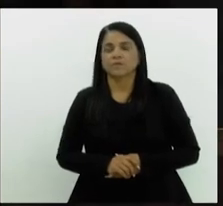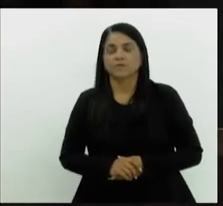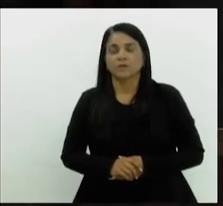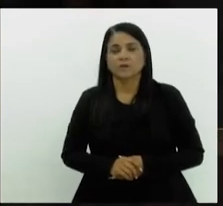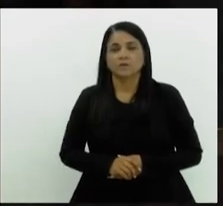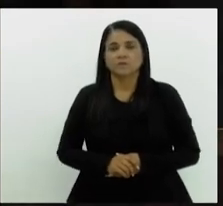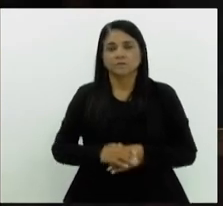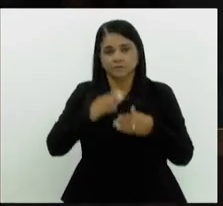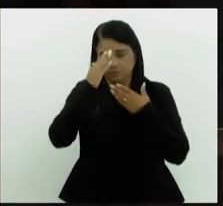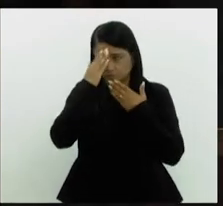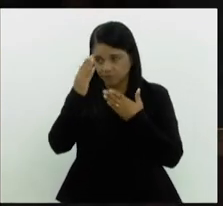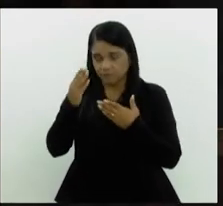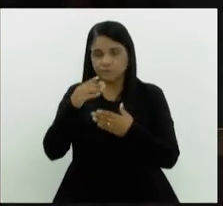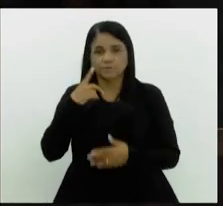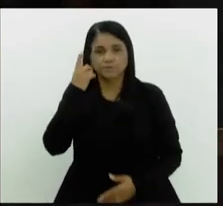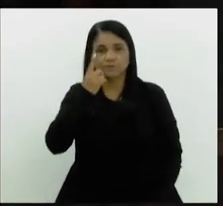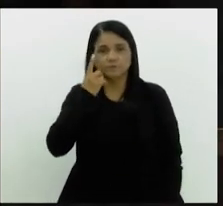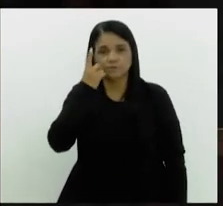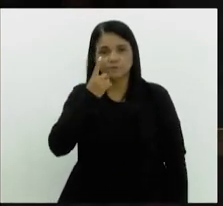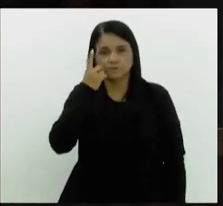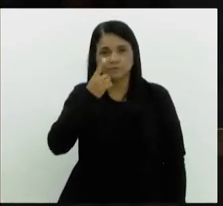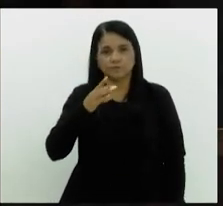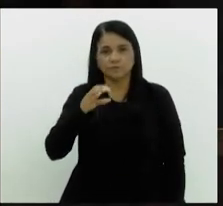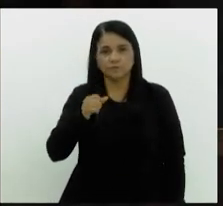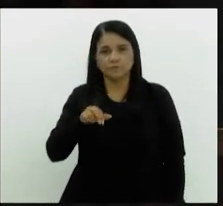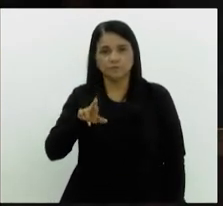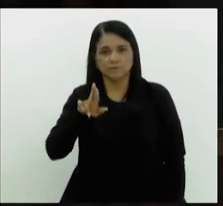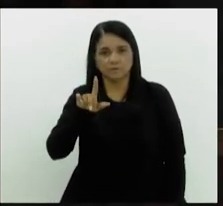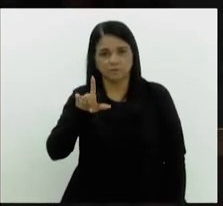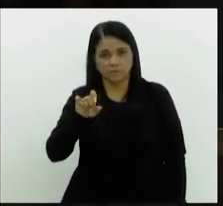Nosso nome, deputado Carlos Miki.